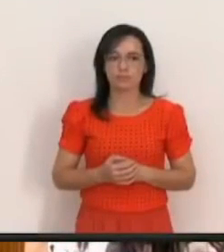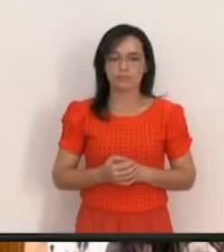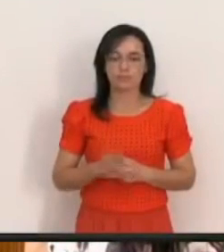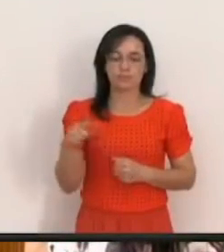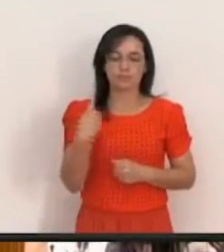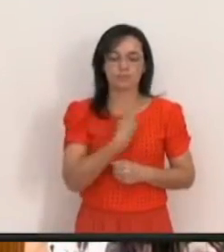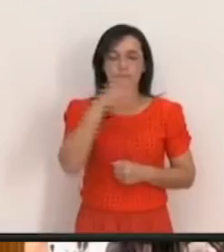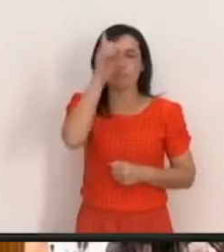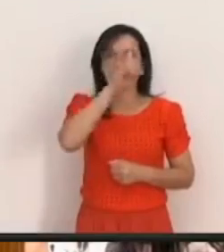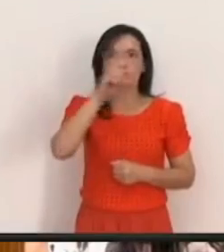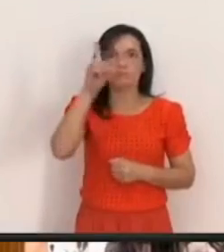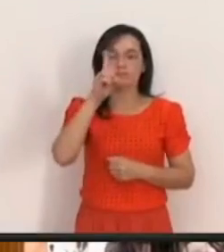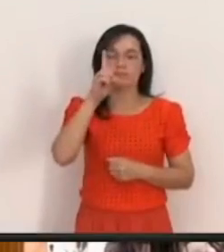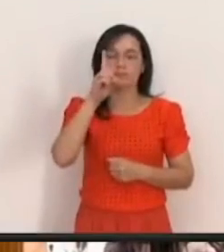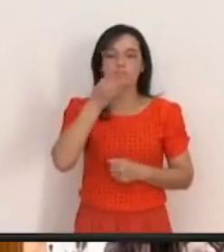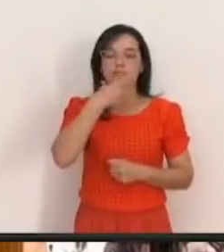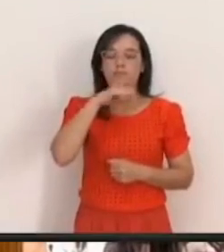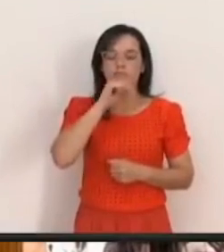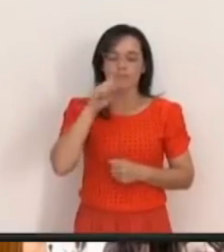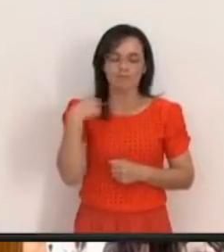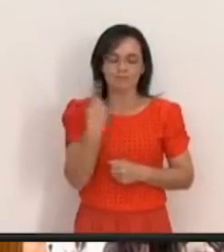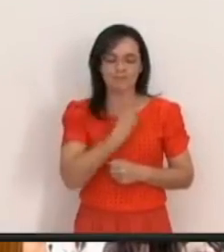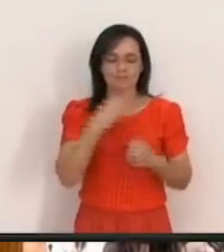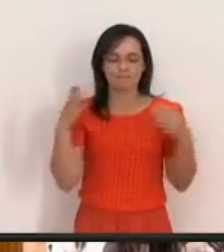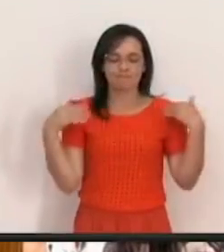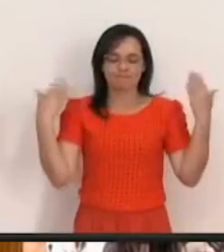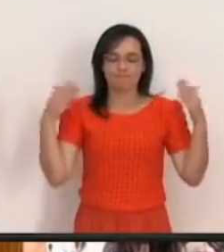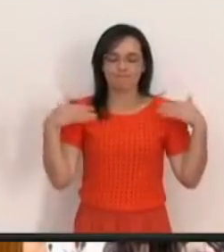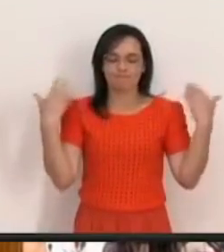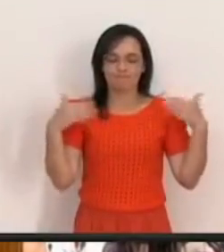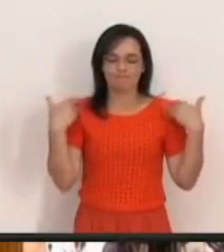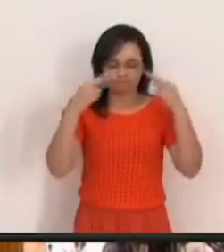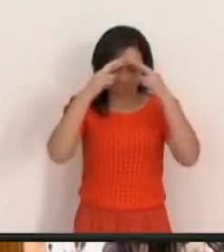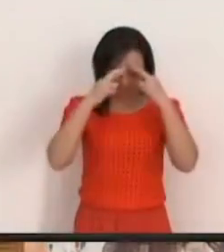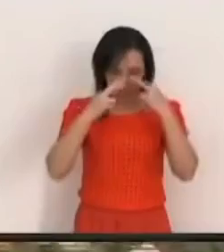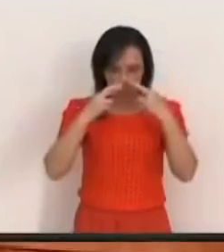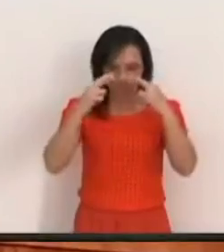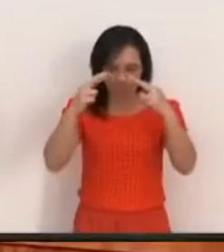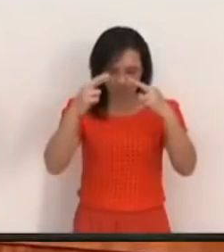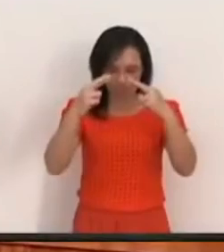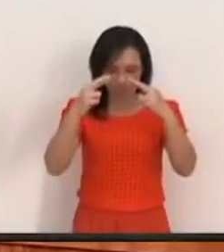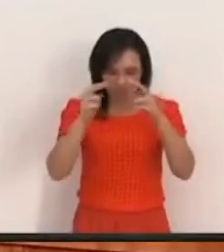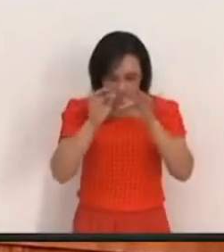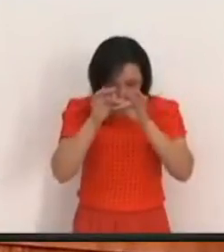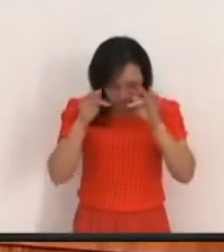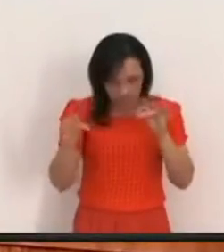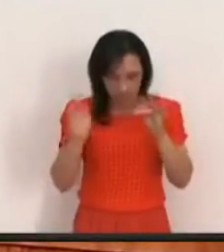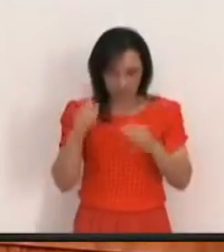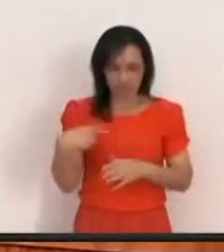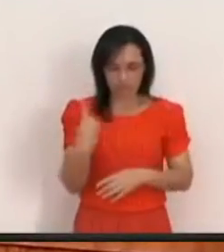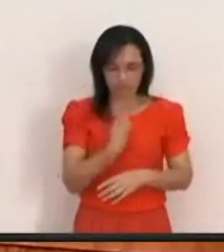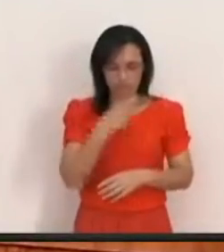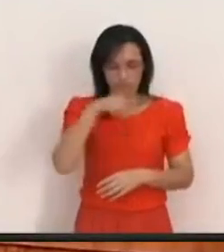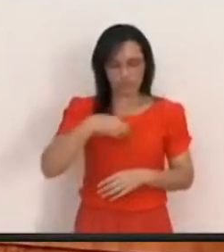Nosso Deus e Pai É com muita alegria É com Temor Reverência ao teu nome Que nós estamos